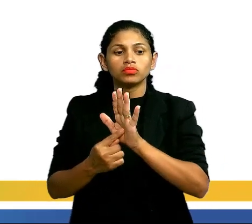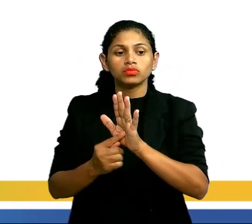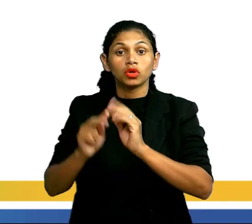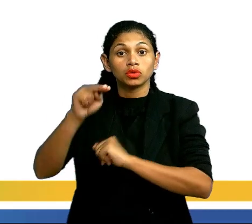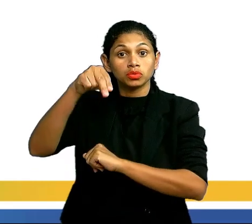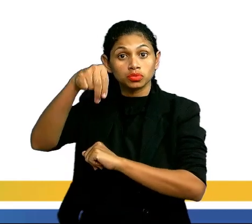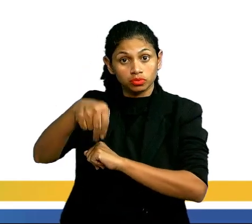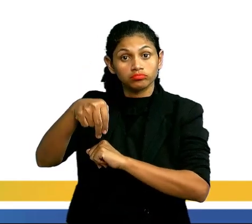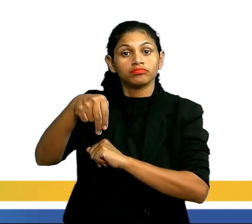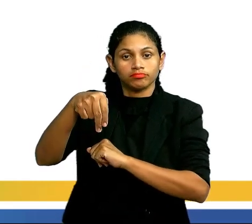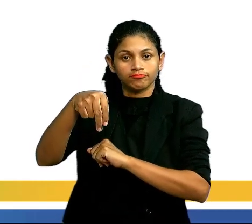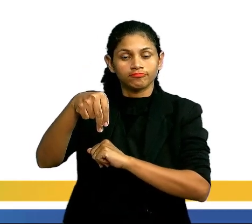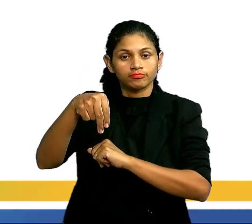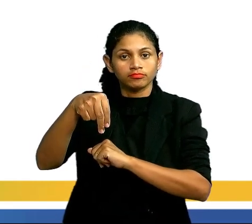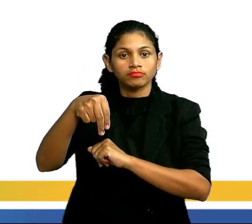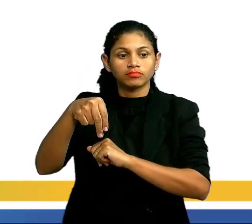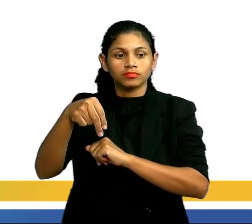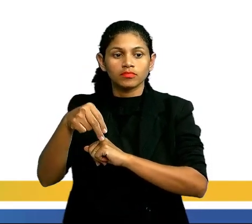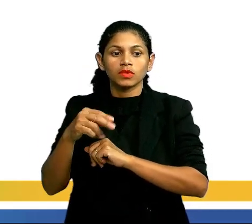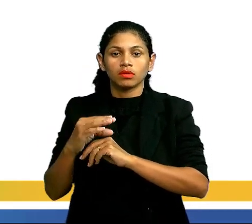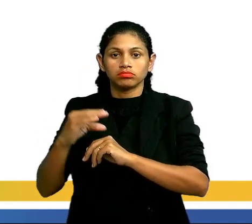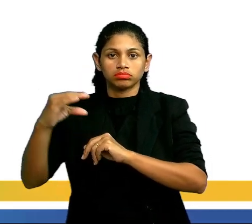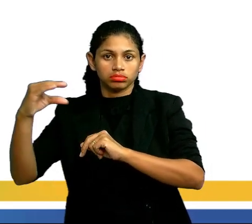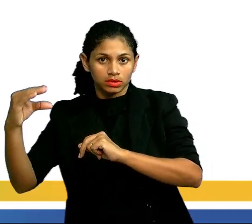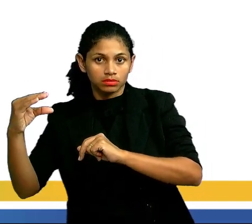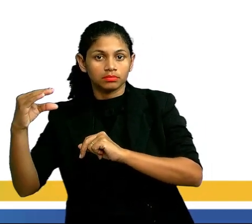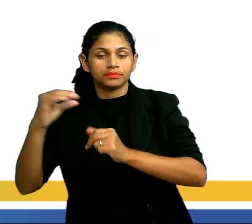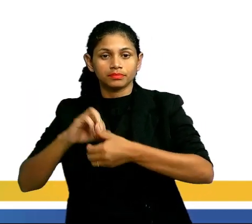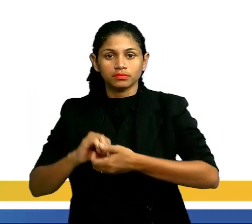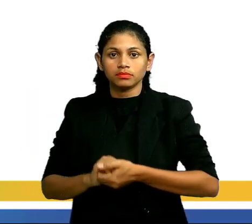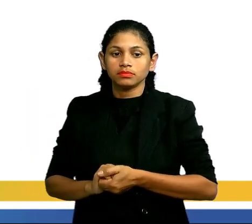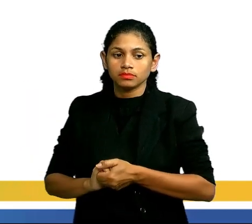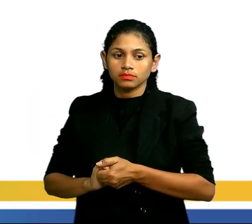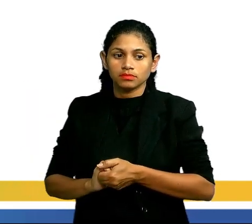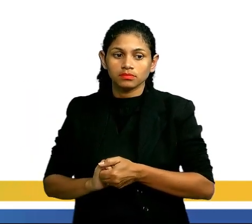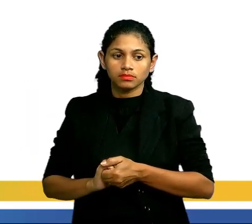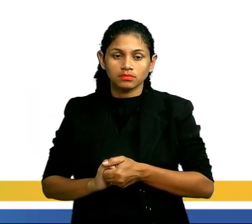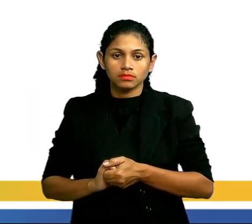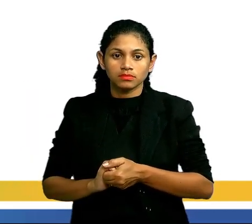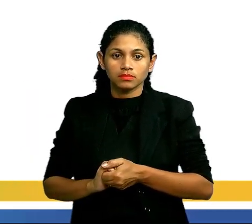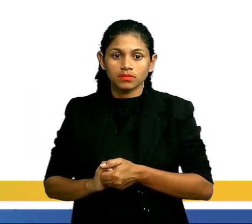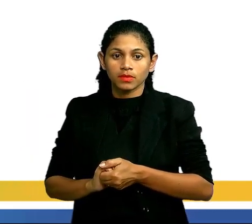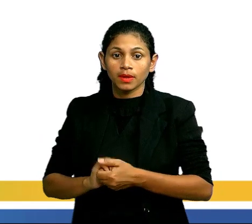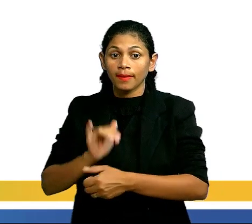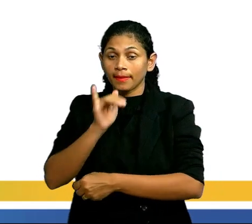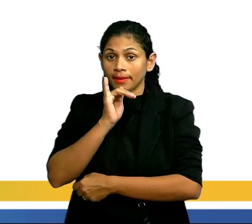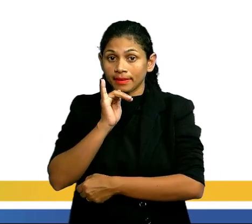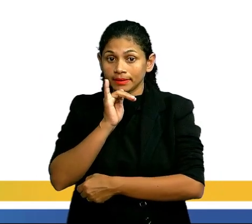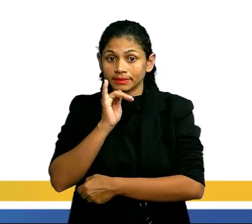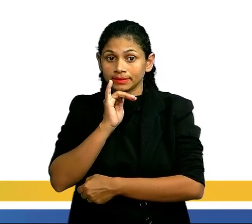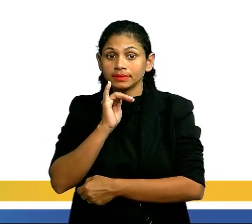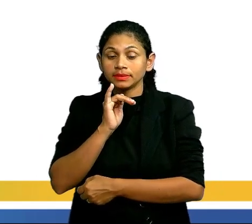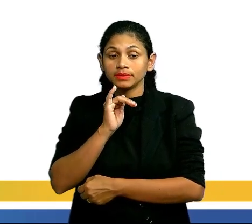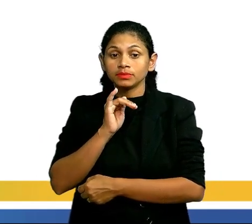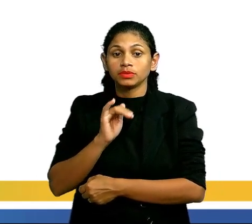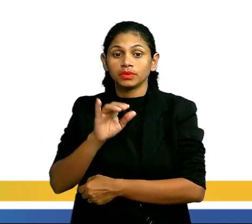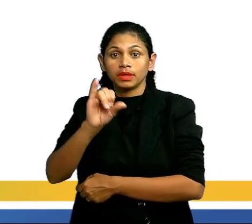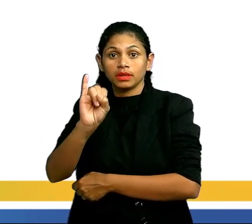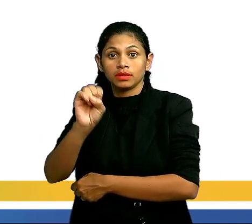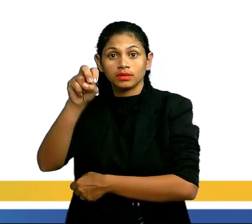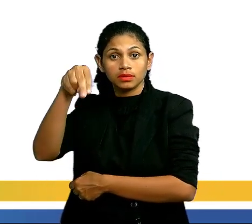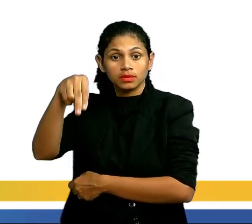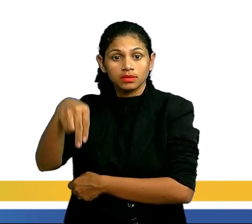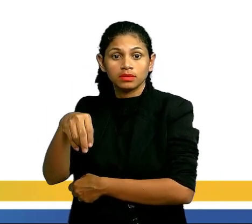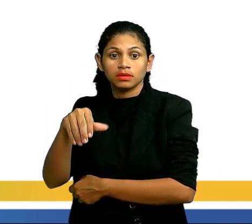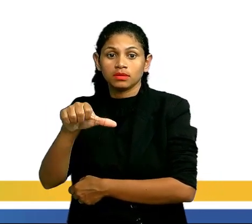não de carbono para carbono, então, não configura também uma cadeia insaturada. Agora, olha o exemplo de cadeias insaturadas. As cadeias